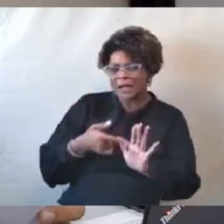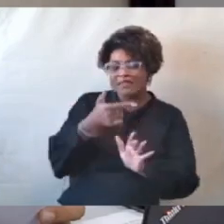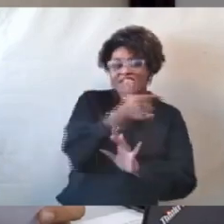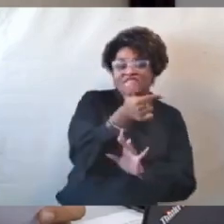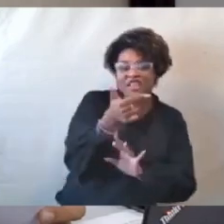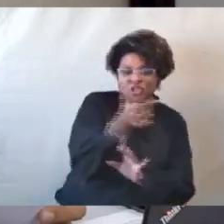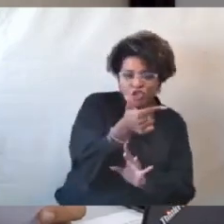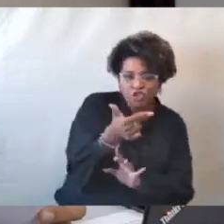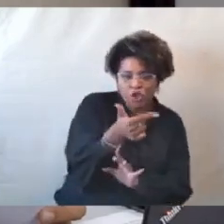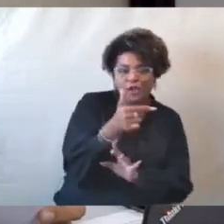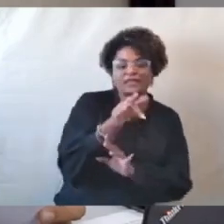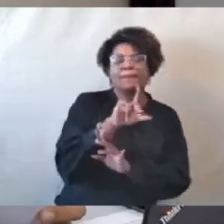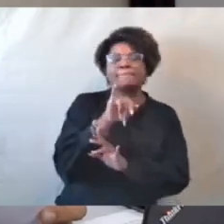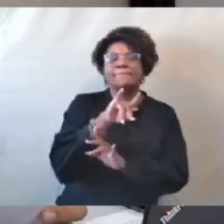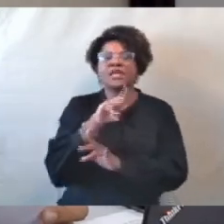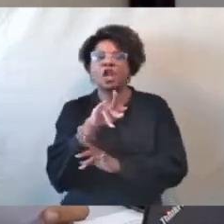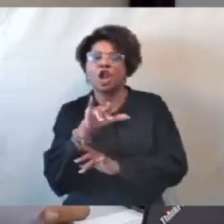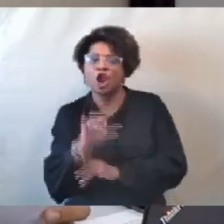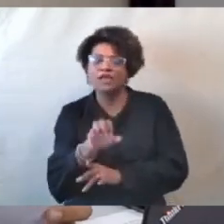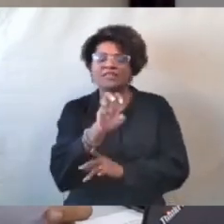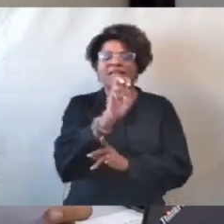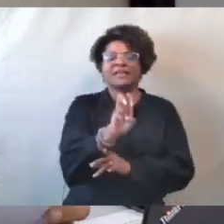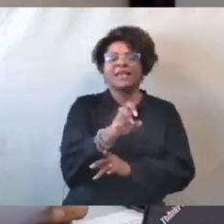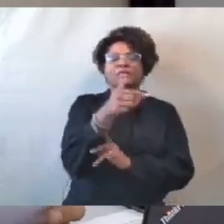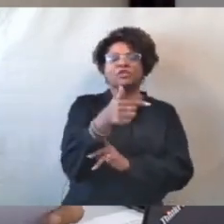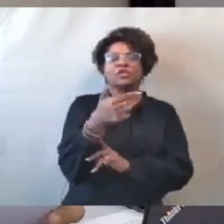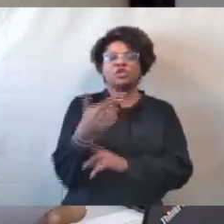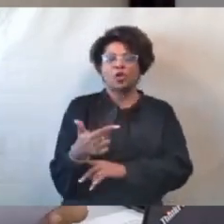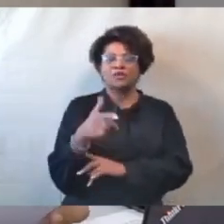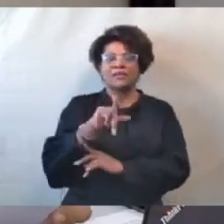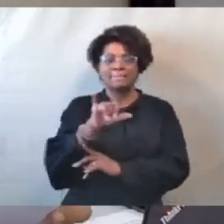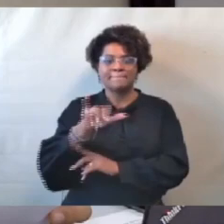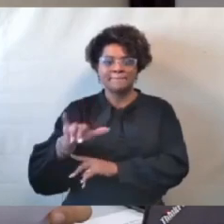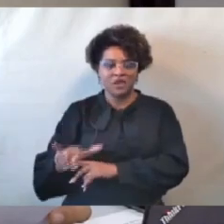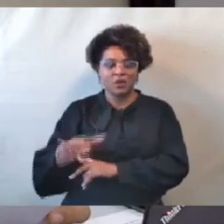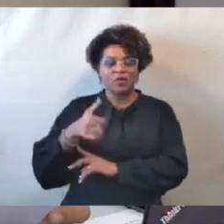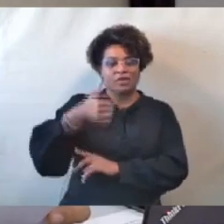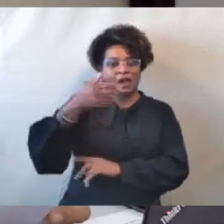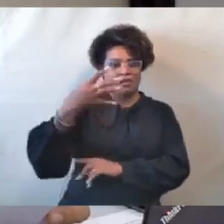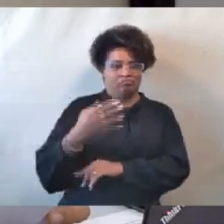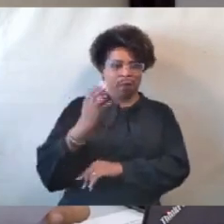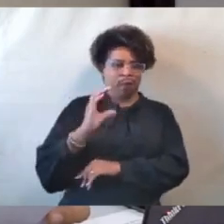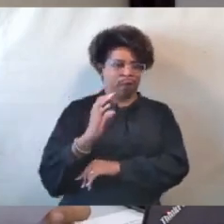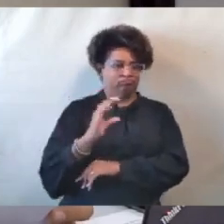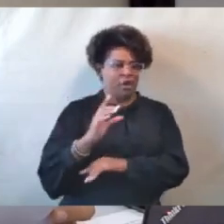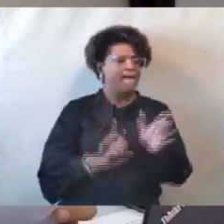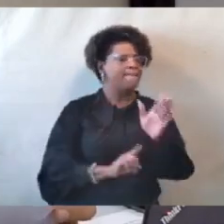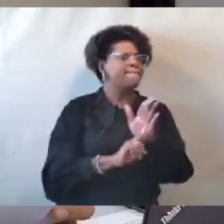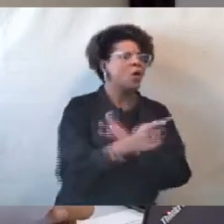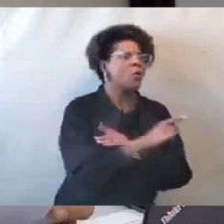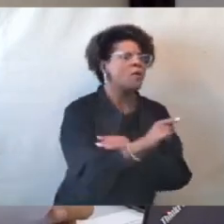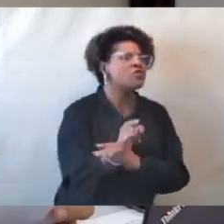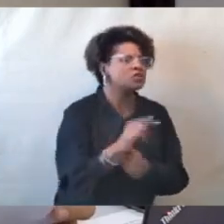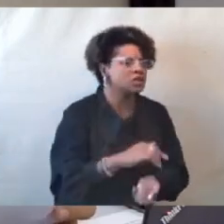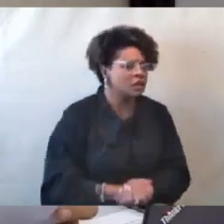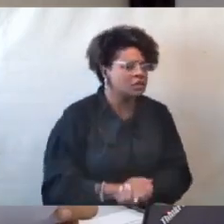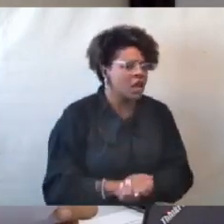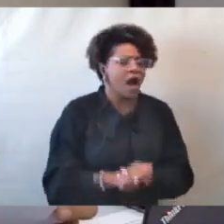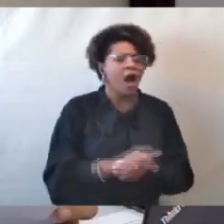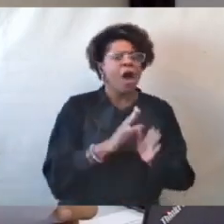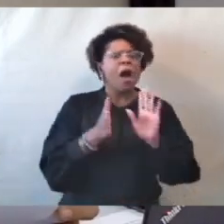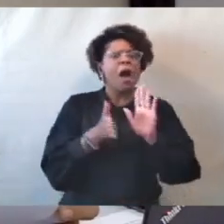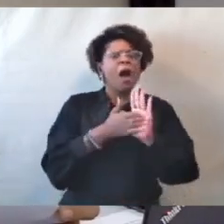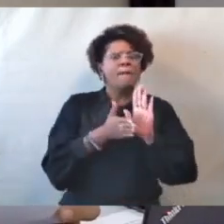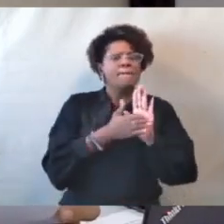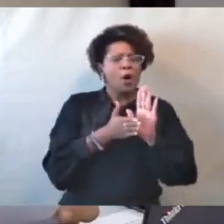.525,14. Assim, pergunto, a proposta comercial influenciou na elaboração do